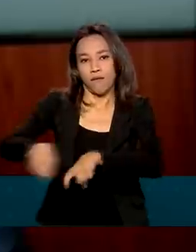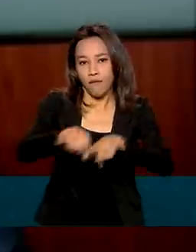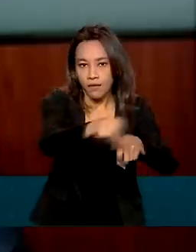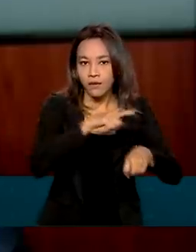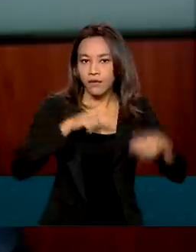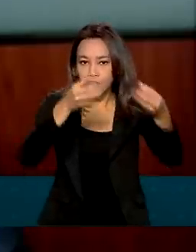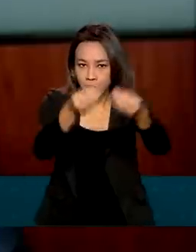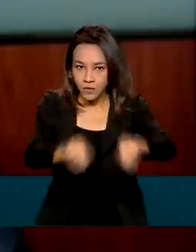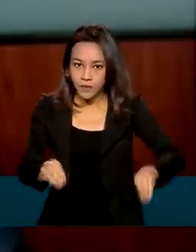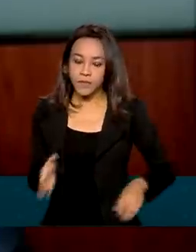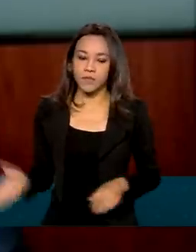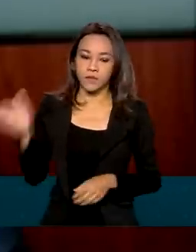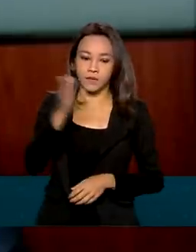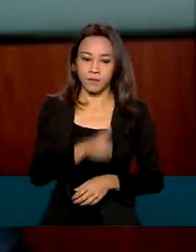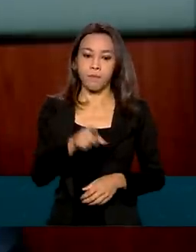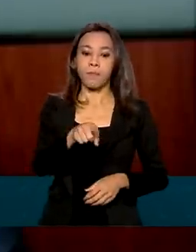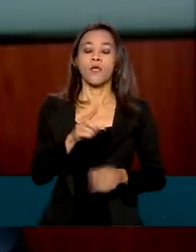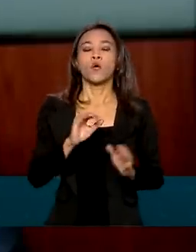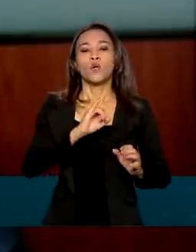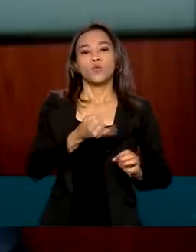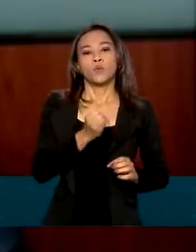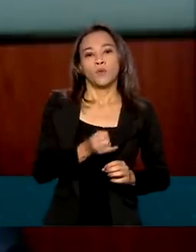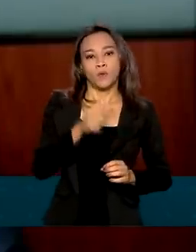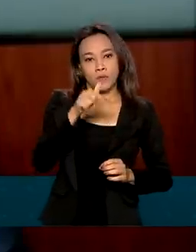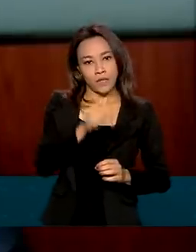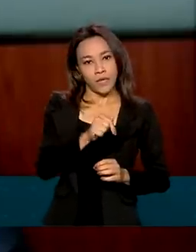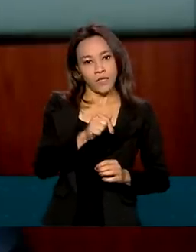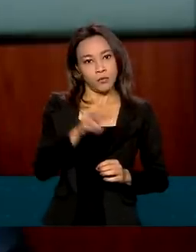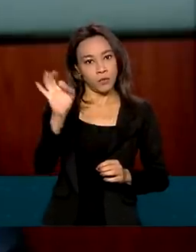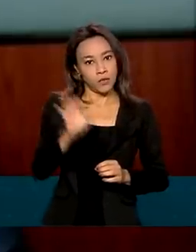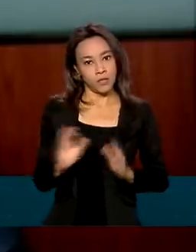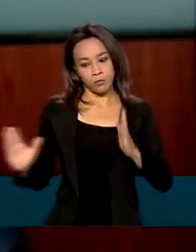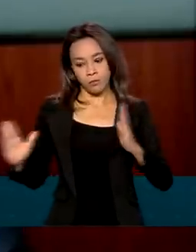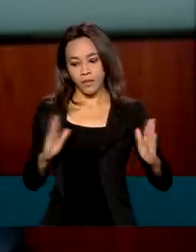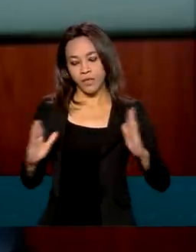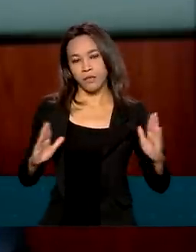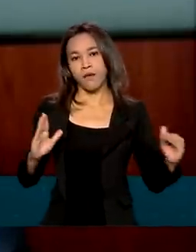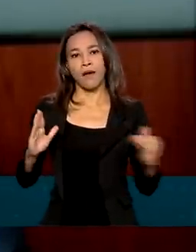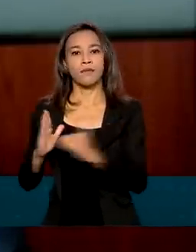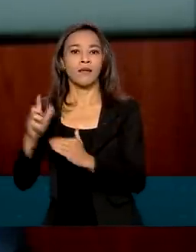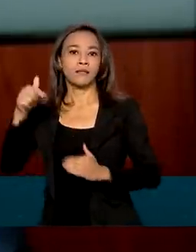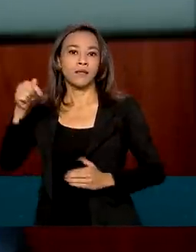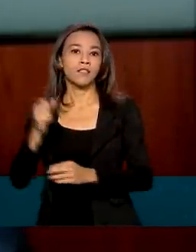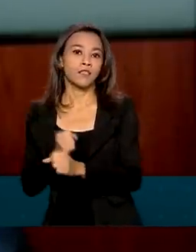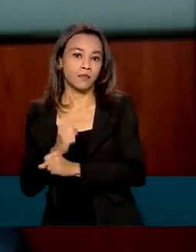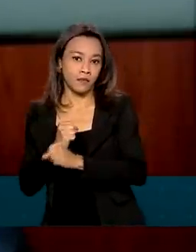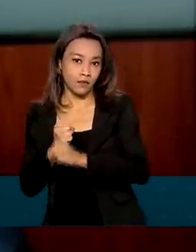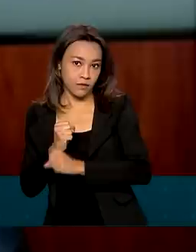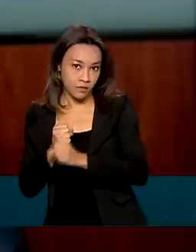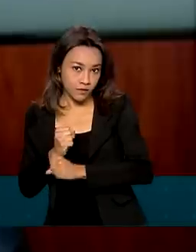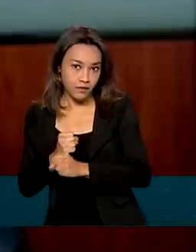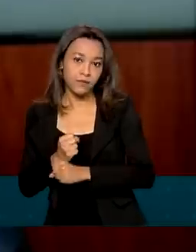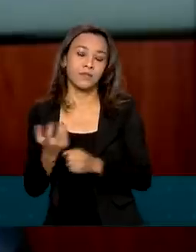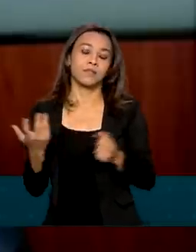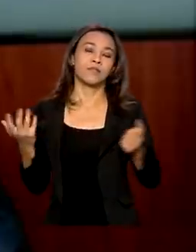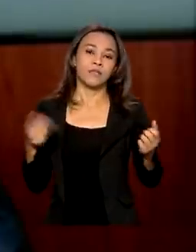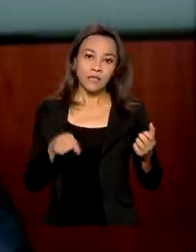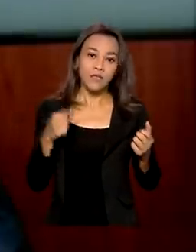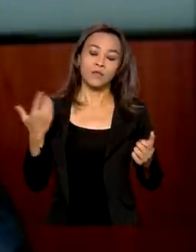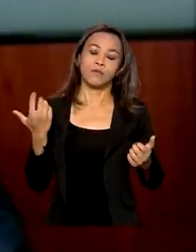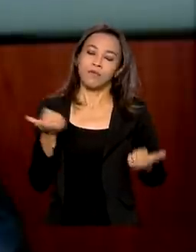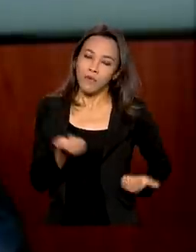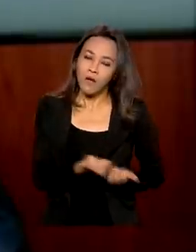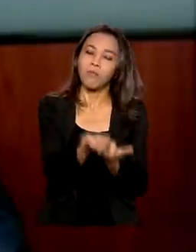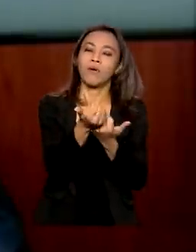taxas de juros de 7%, prazo de até 7 anos, com até 3 de carência. Isso pode ajudar